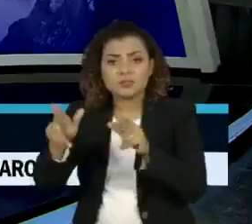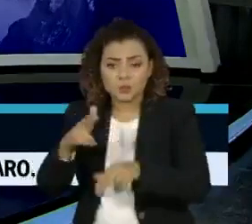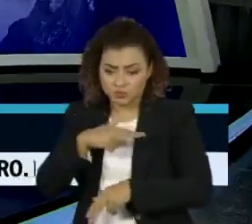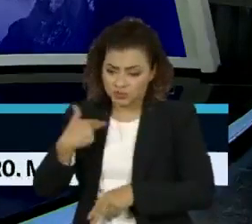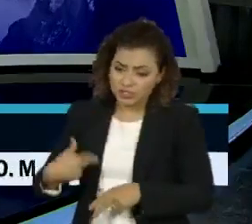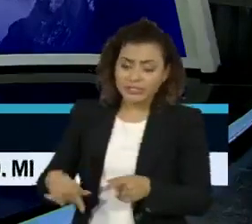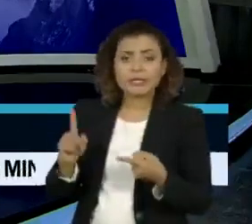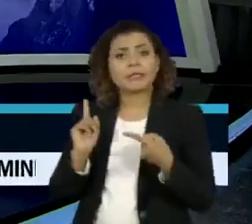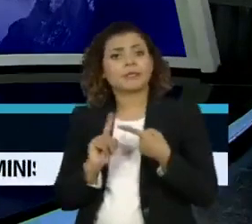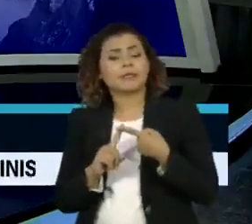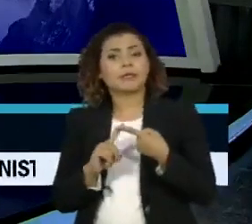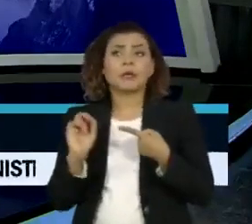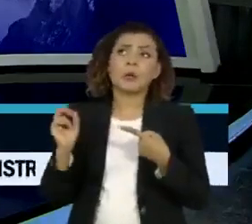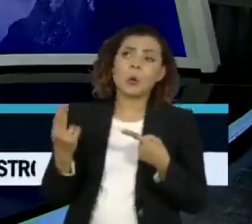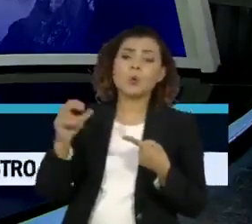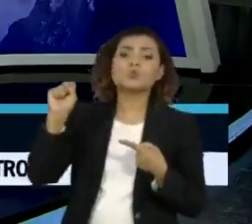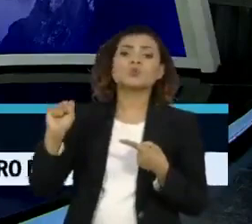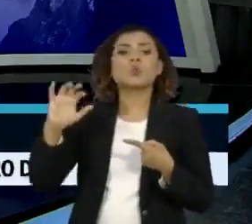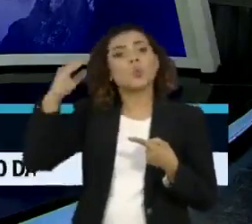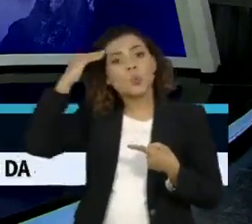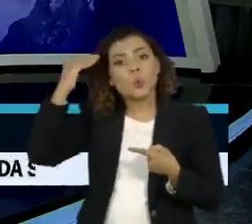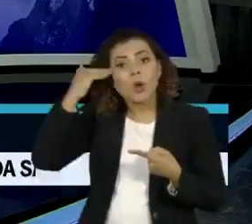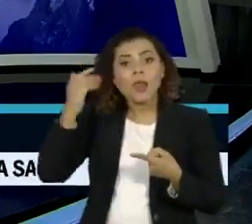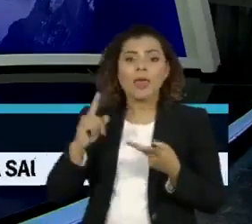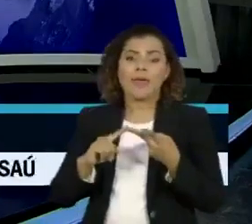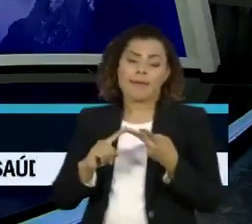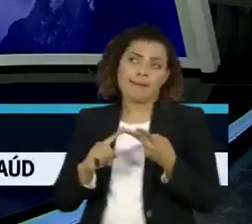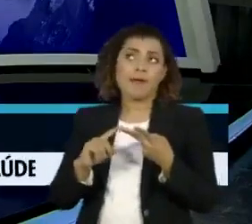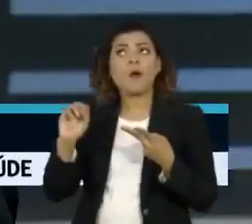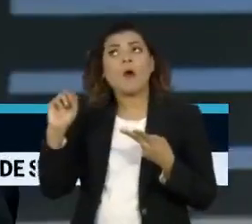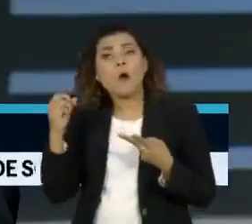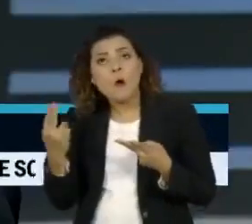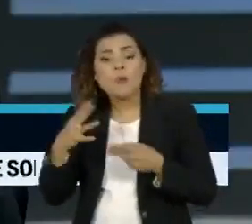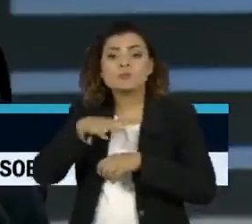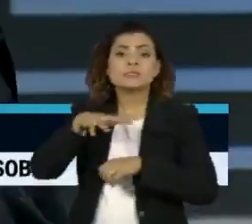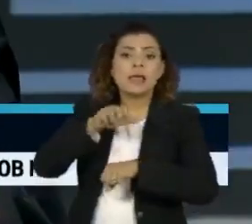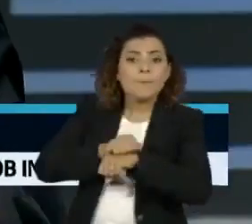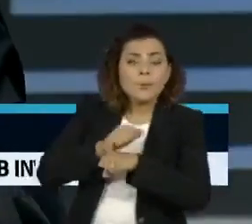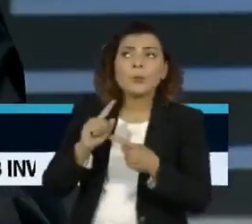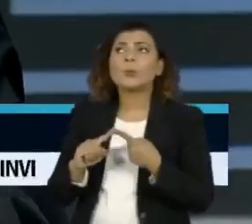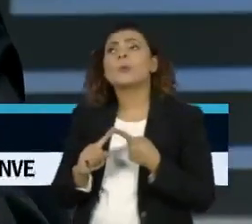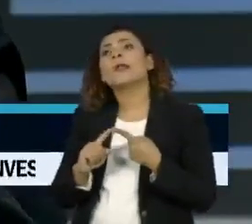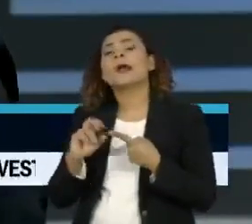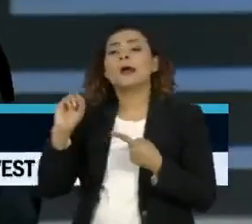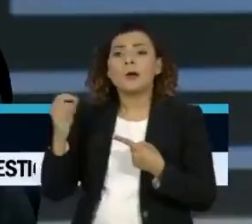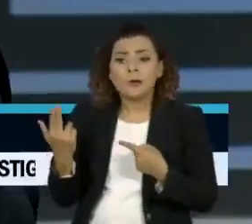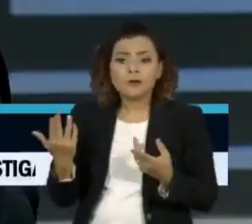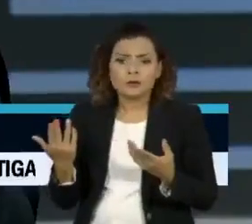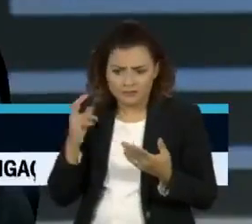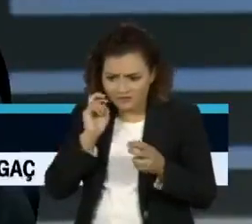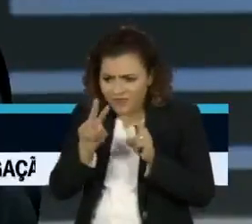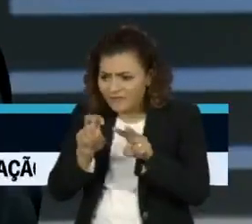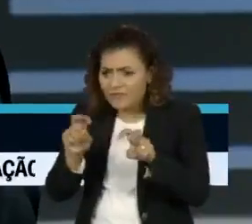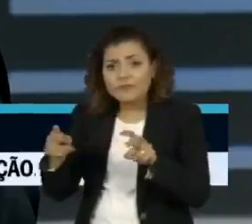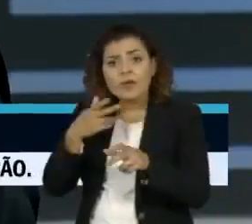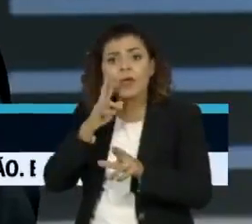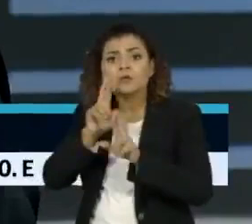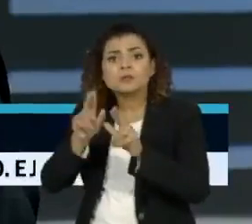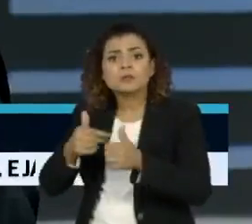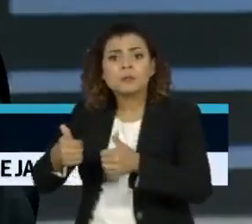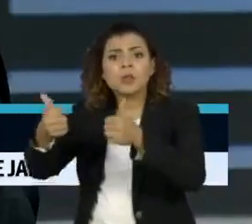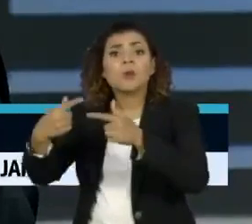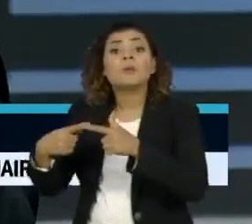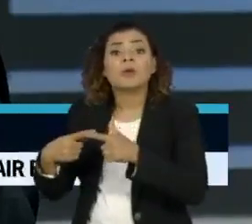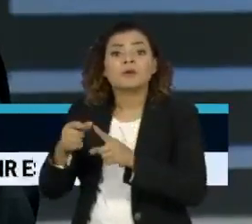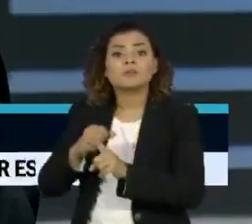chinesa, ou a sul-coreana, ou a japonesa, ou Singapura, tem tido o melhor resultado, justamente porque